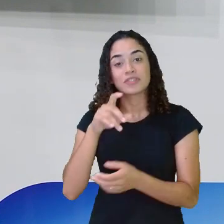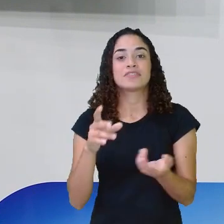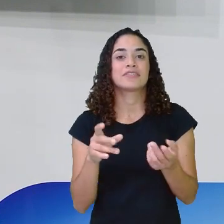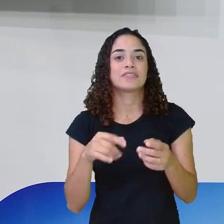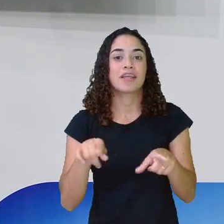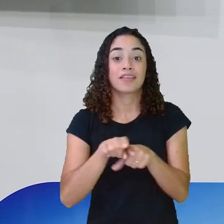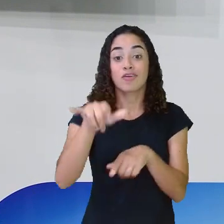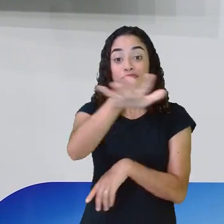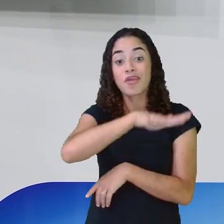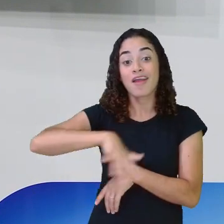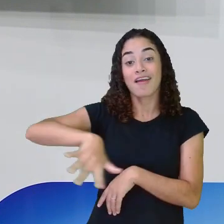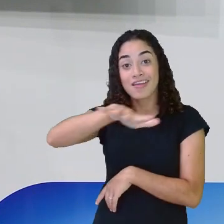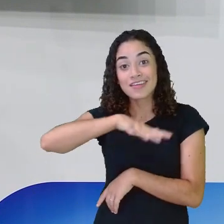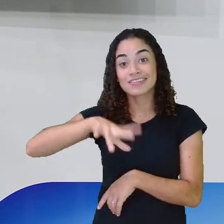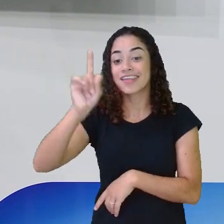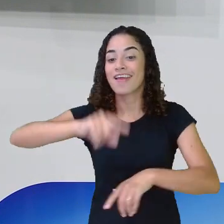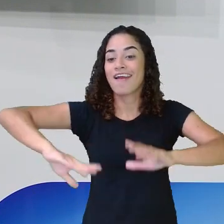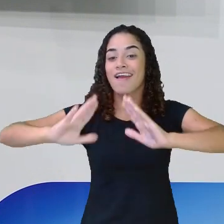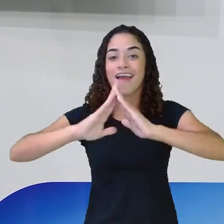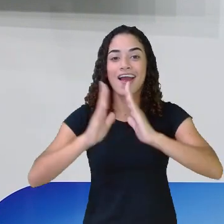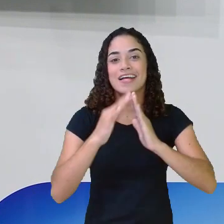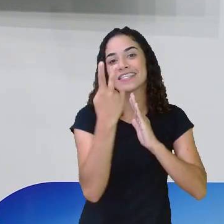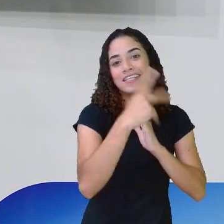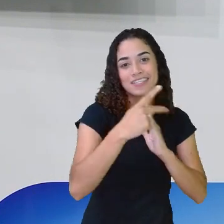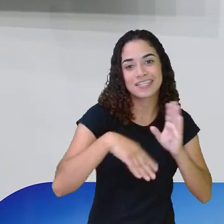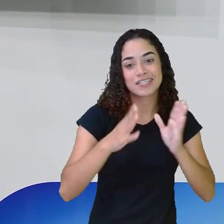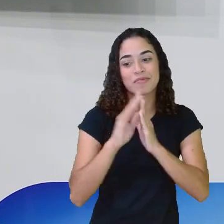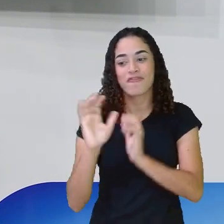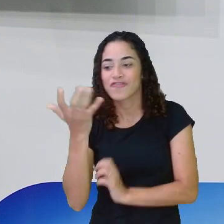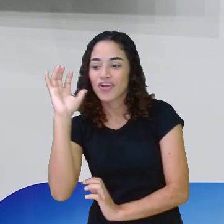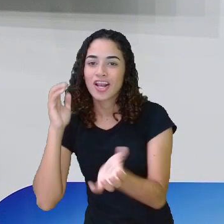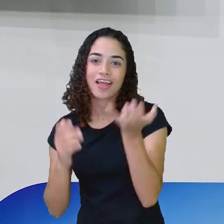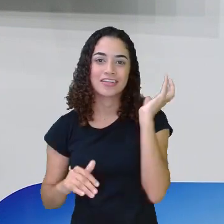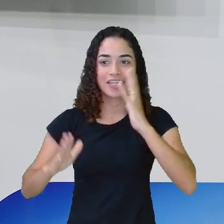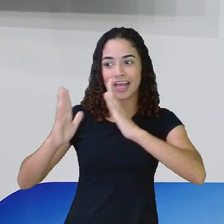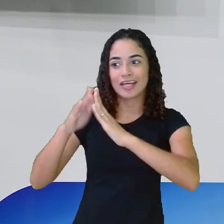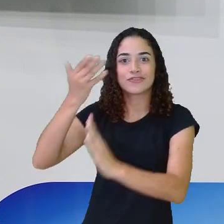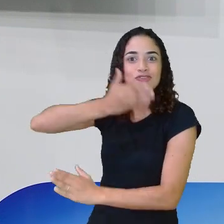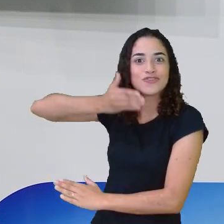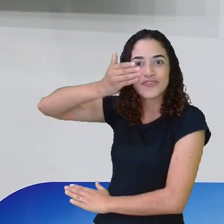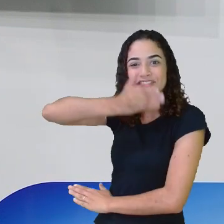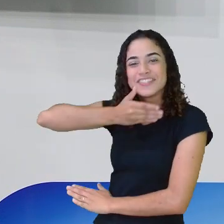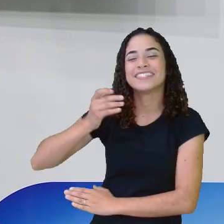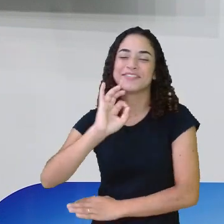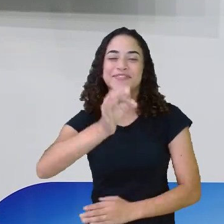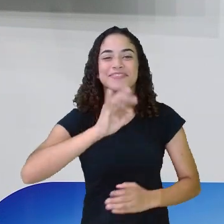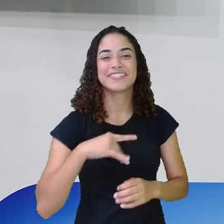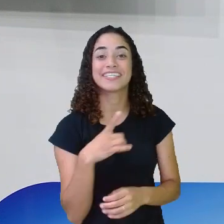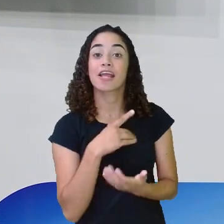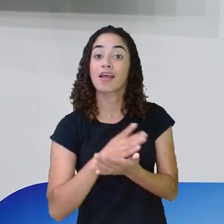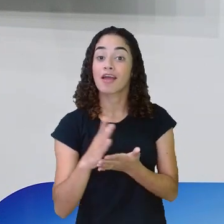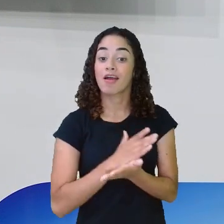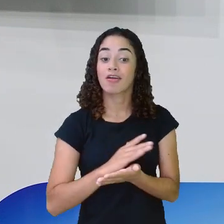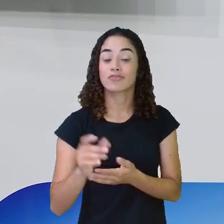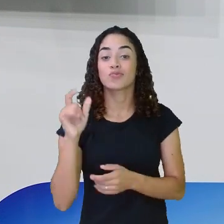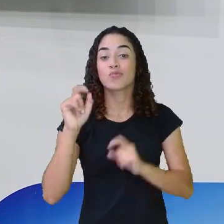o espaço, que é a casa deles, a floresta, a casa cheia de doces. Tem até algumas lições aí que esse